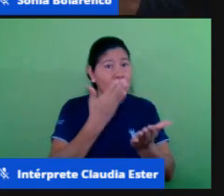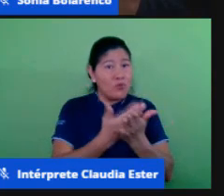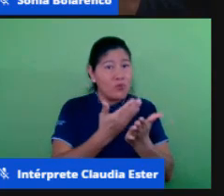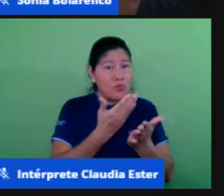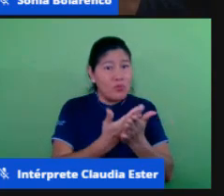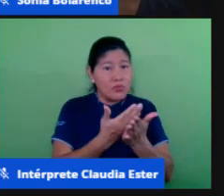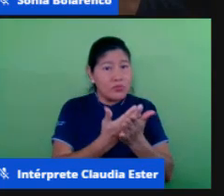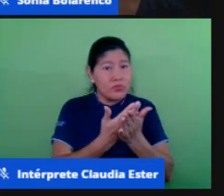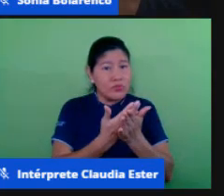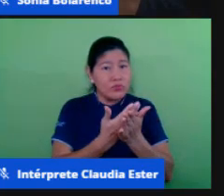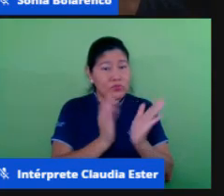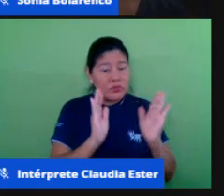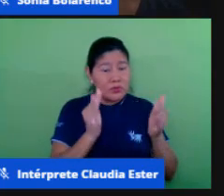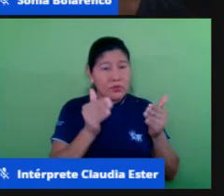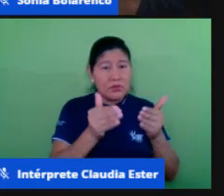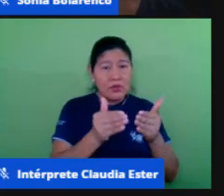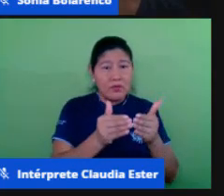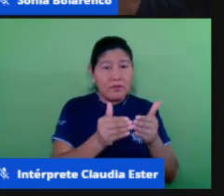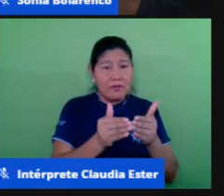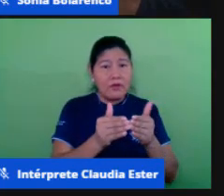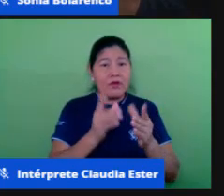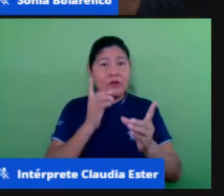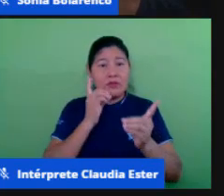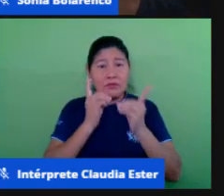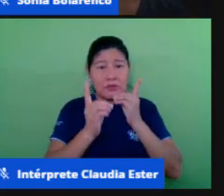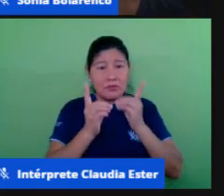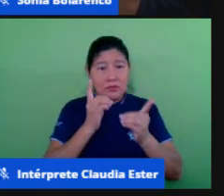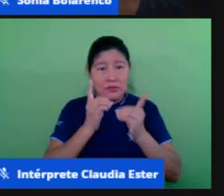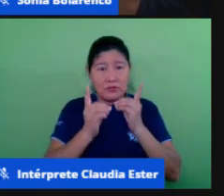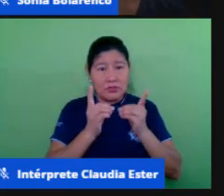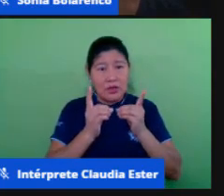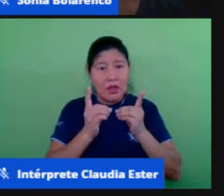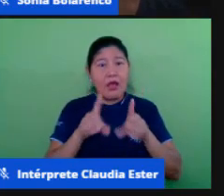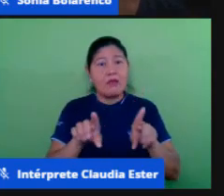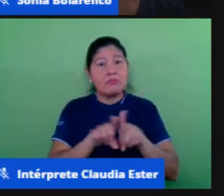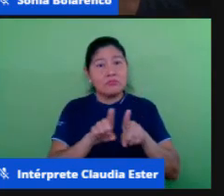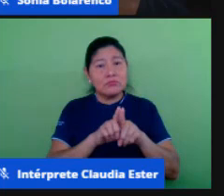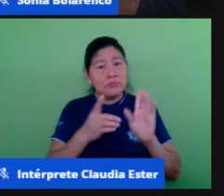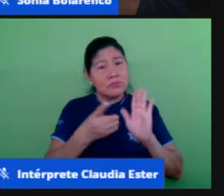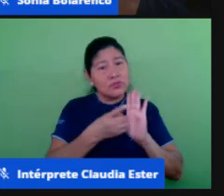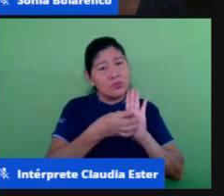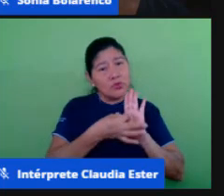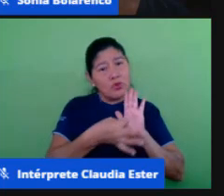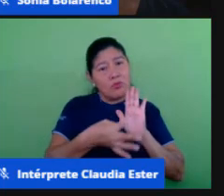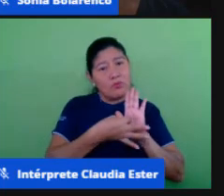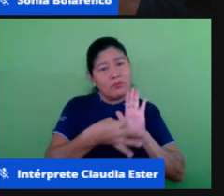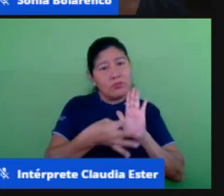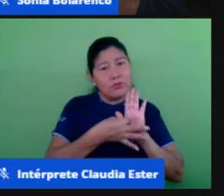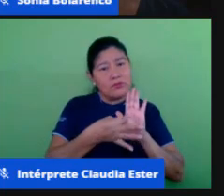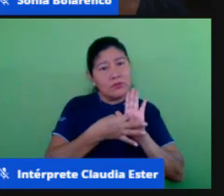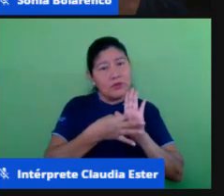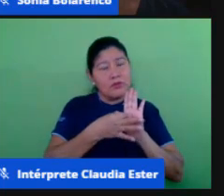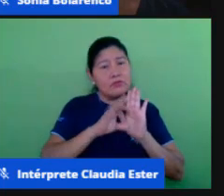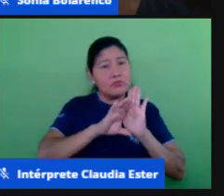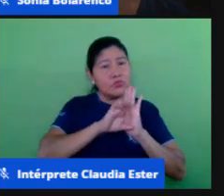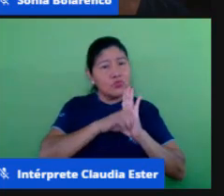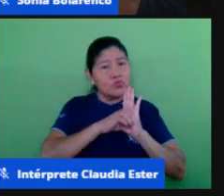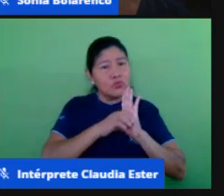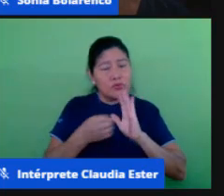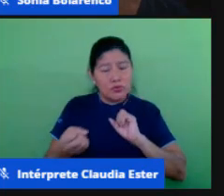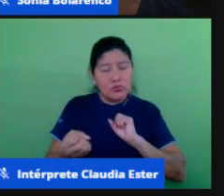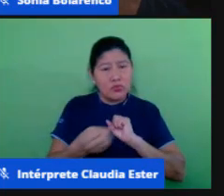essa discussão esses conceitos para melhor nos formarmos no sentido de conhecimento das